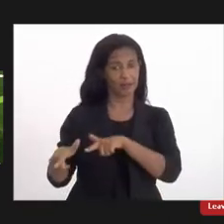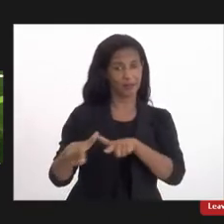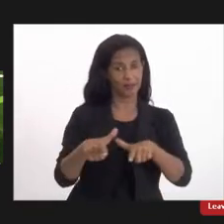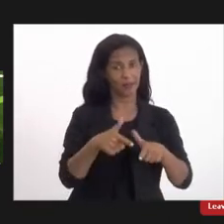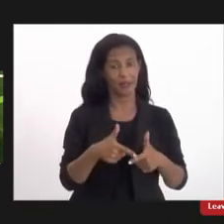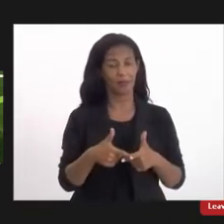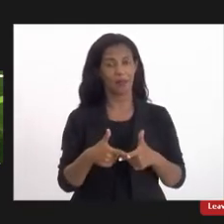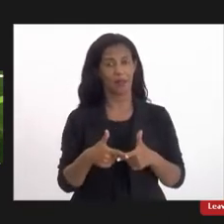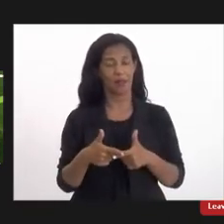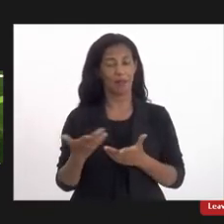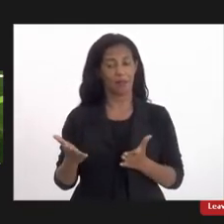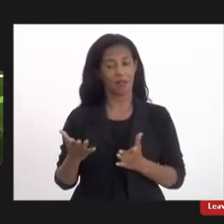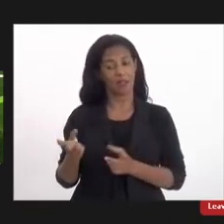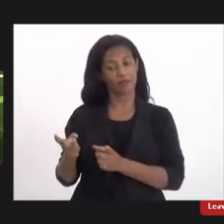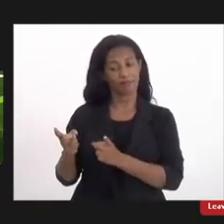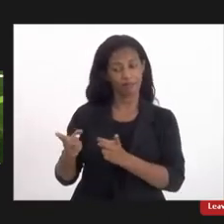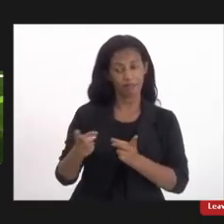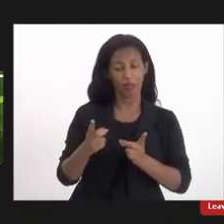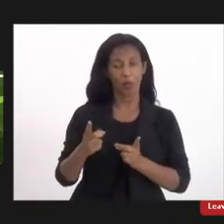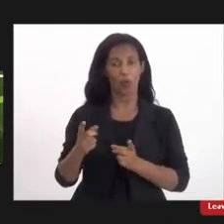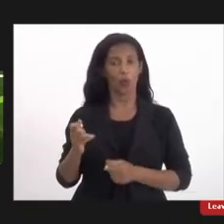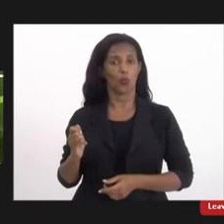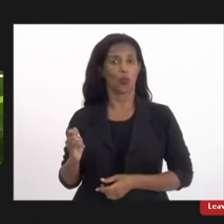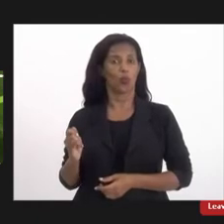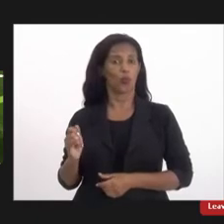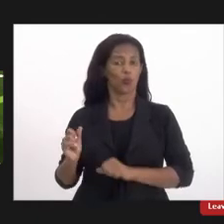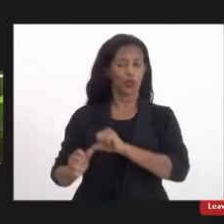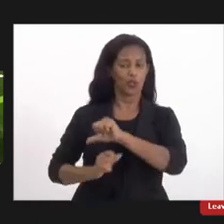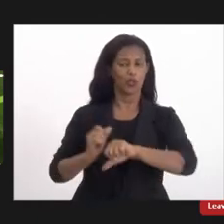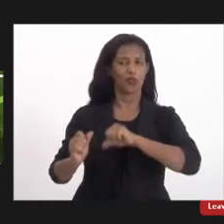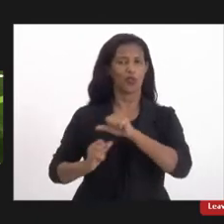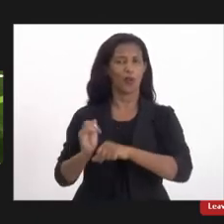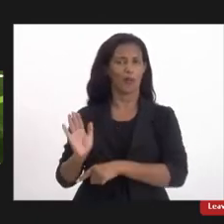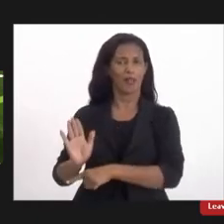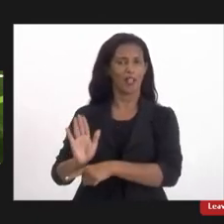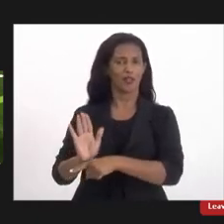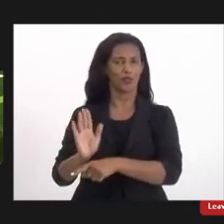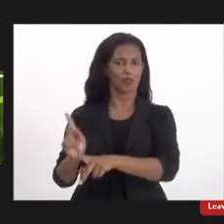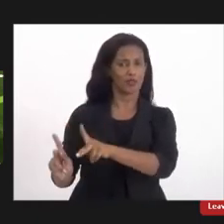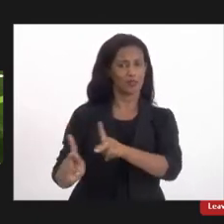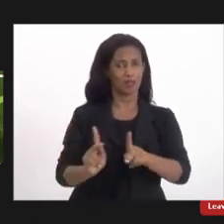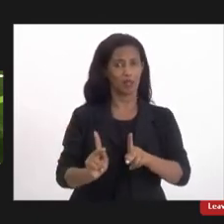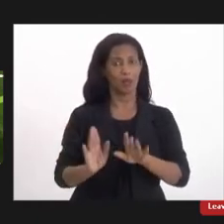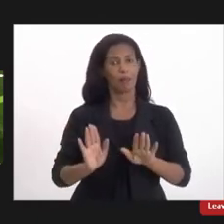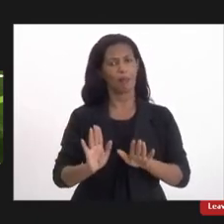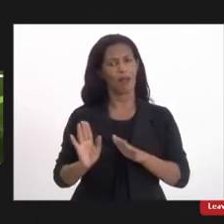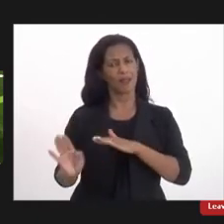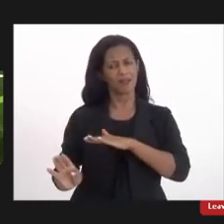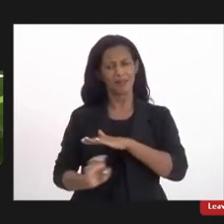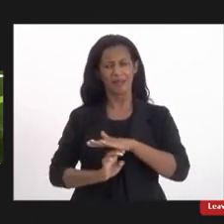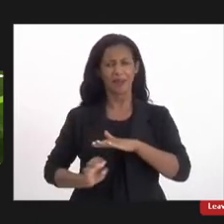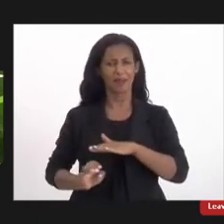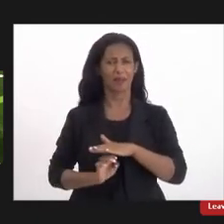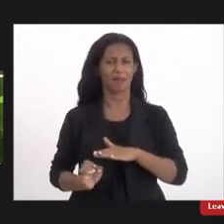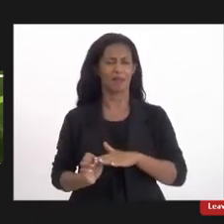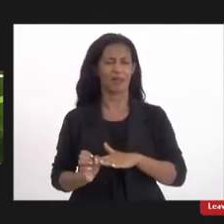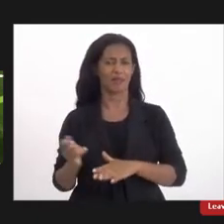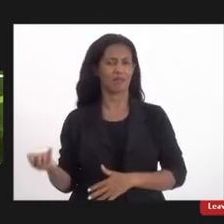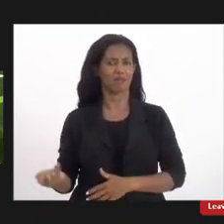Reverte o lucro para a população. Mas era uma empresa superavitária